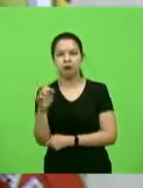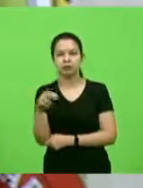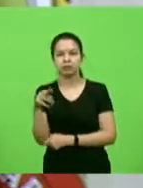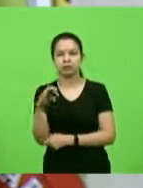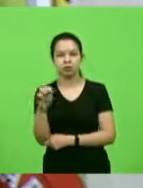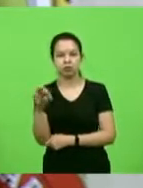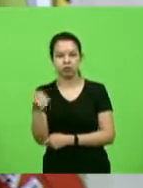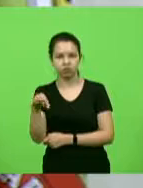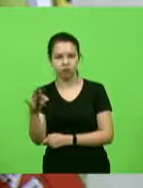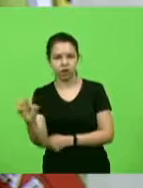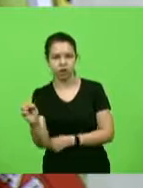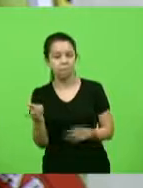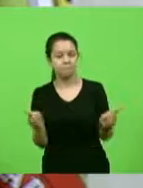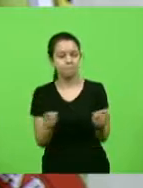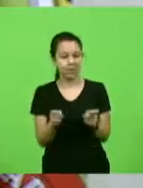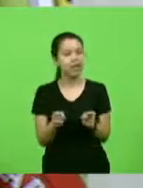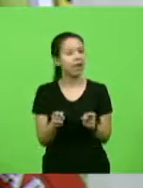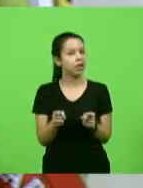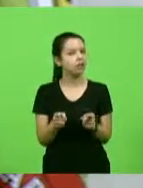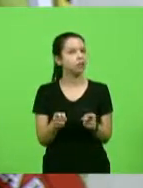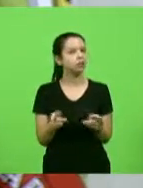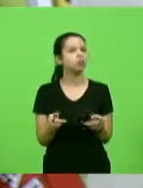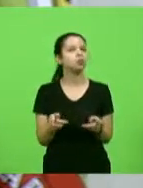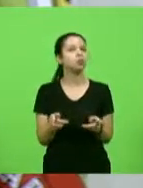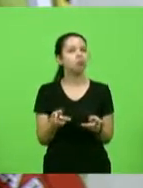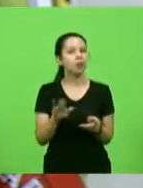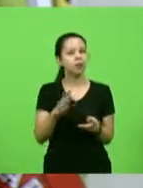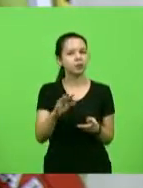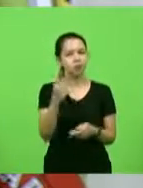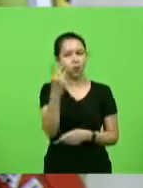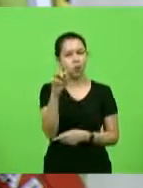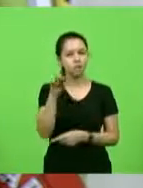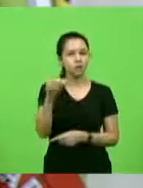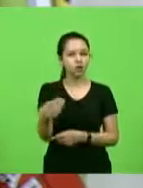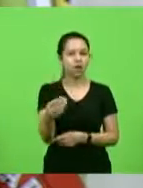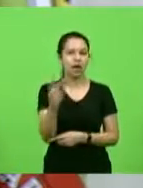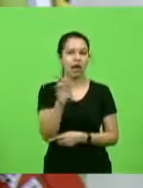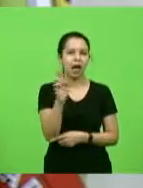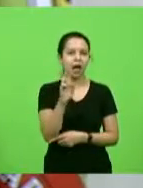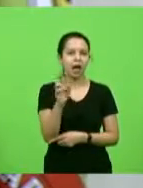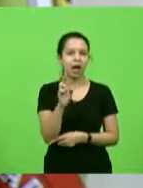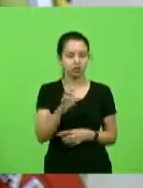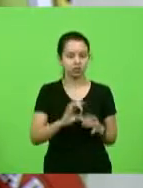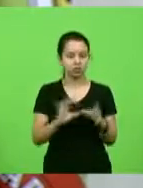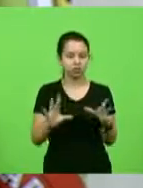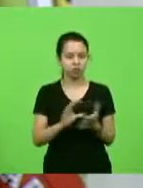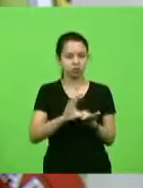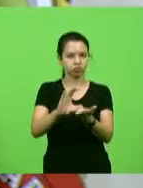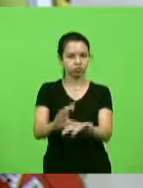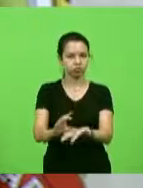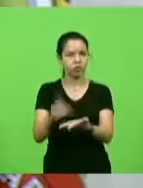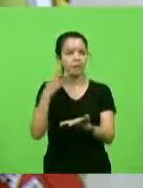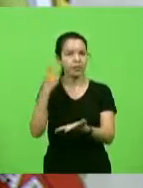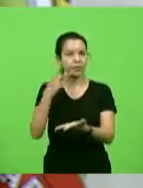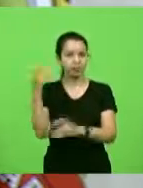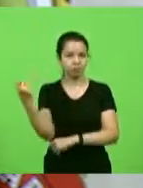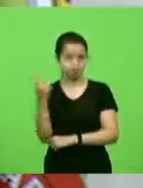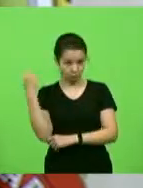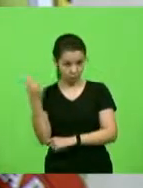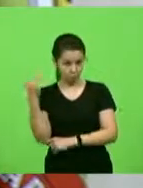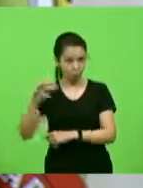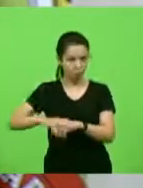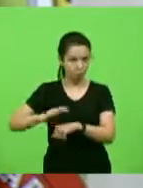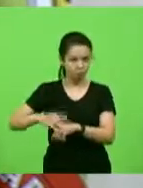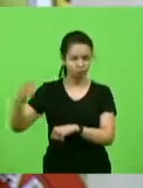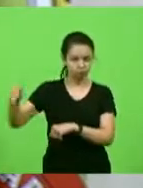aproximadamente 12 milhões de reais liberado por parlamentares federais gaúchos e a previsão total de